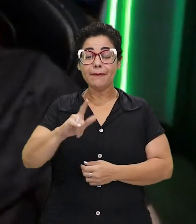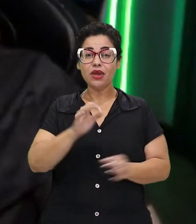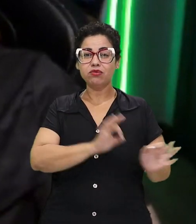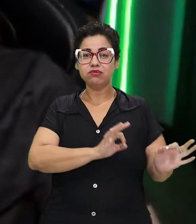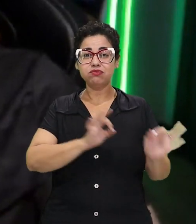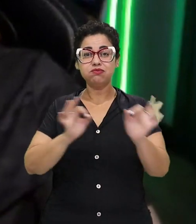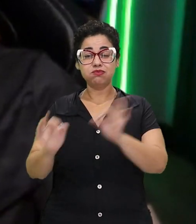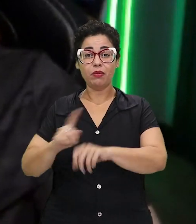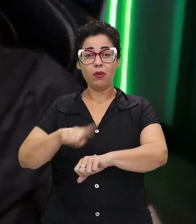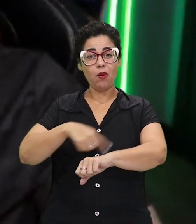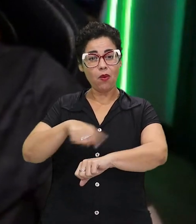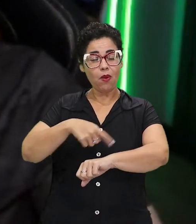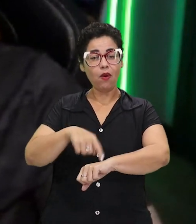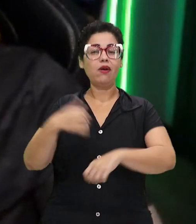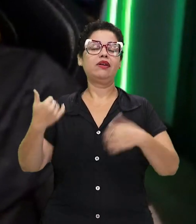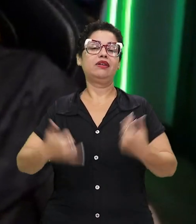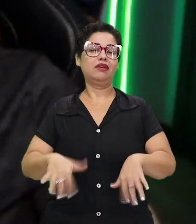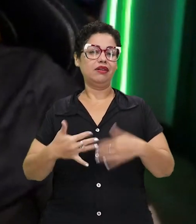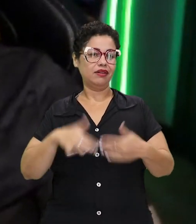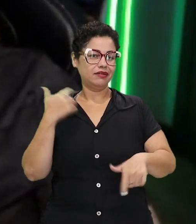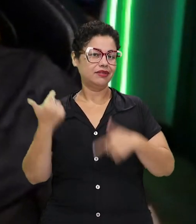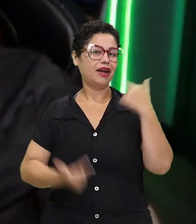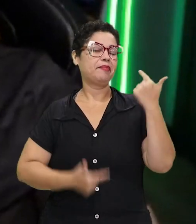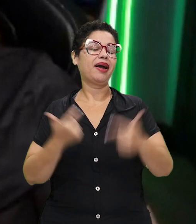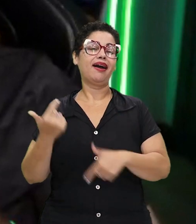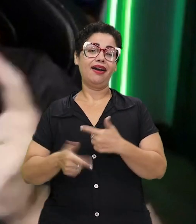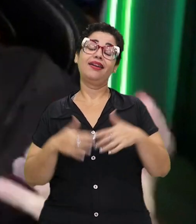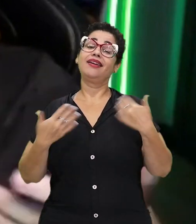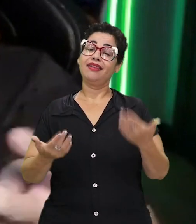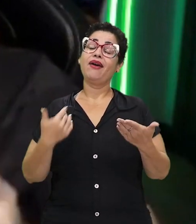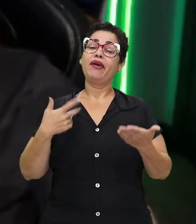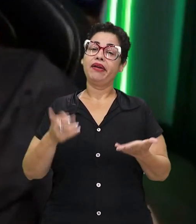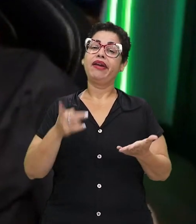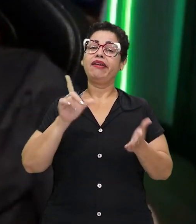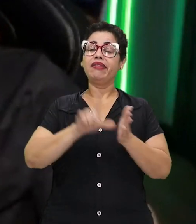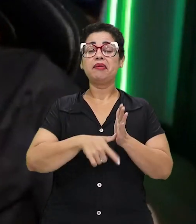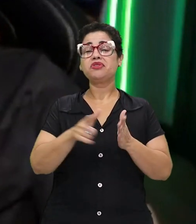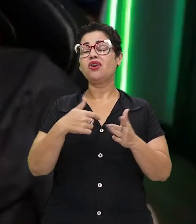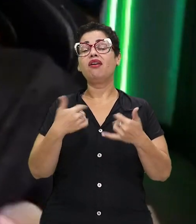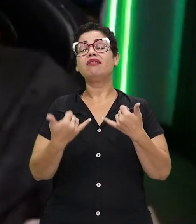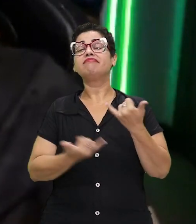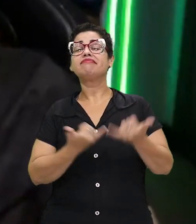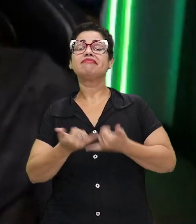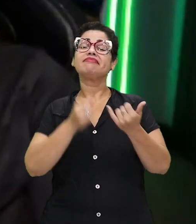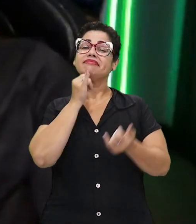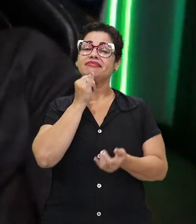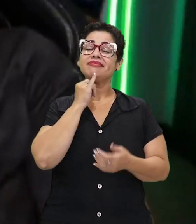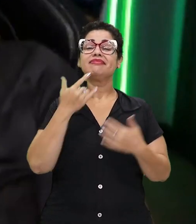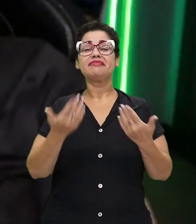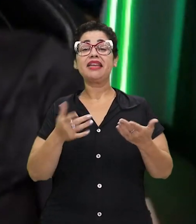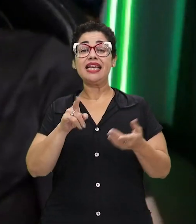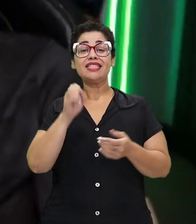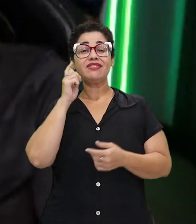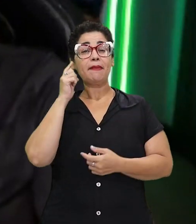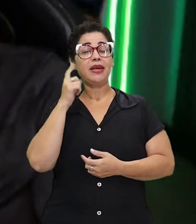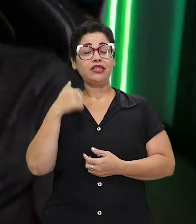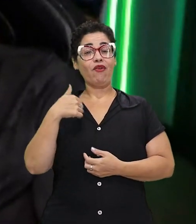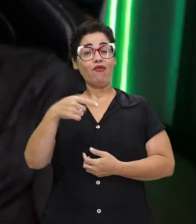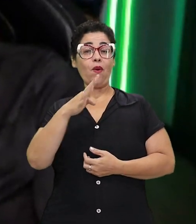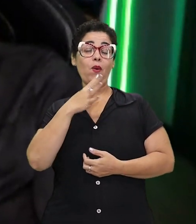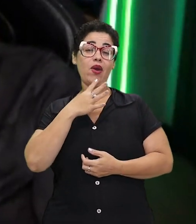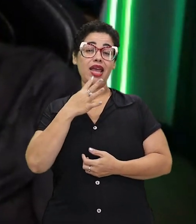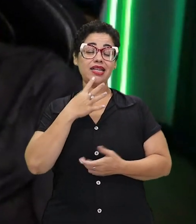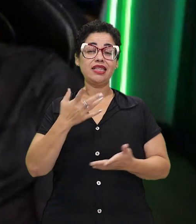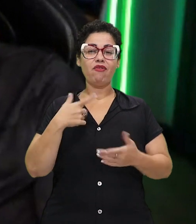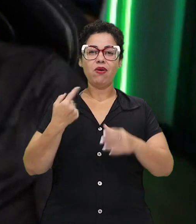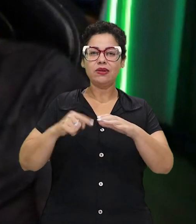exibição era uma parada árdua pra caramba. Então, por isso que levava mais como hobby, porque às vezes você fala assim, pô, eu vou fazer